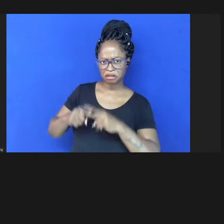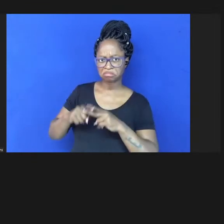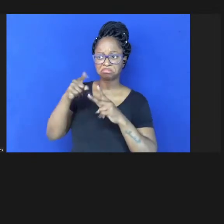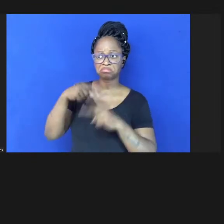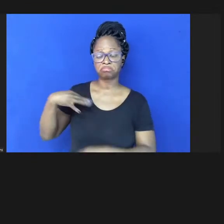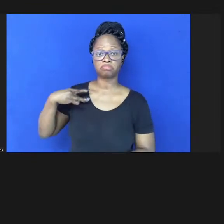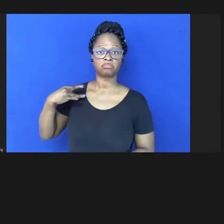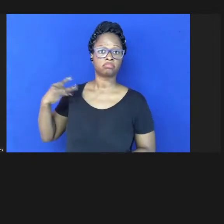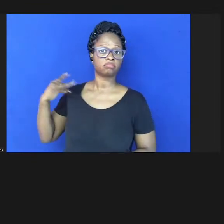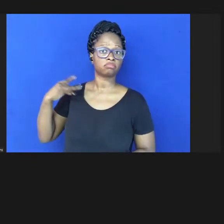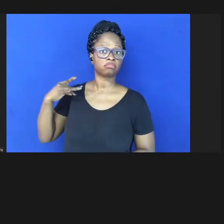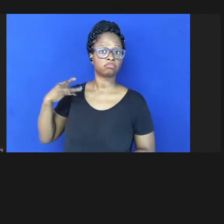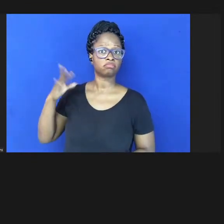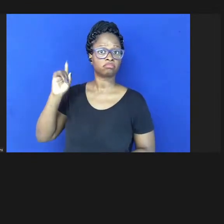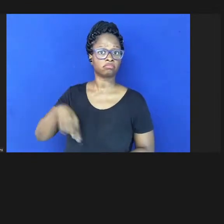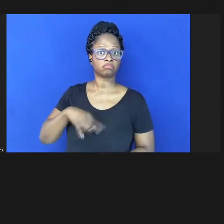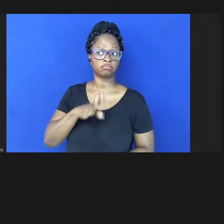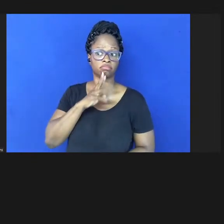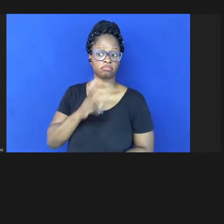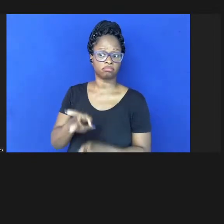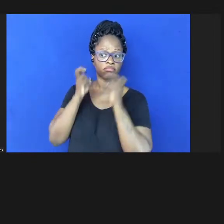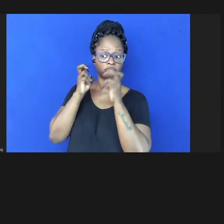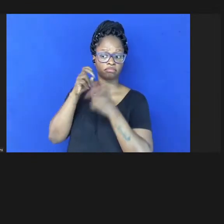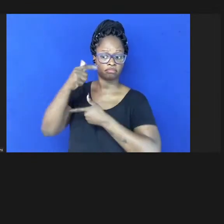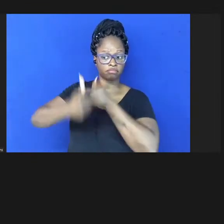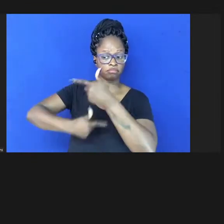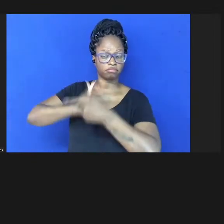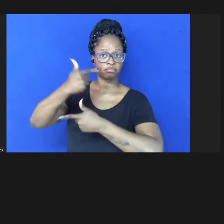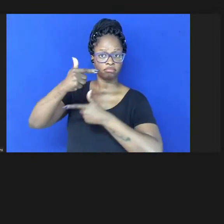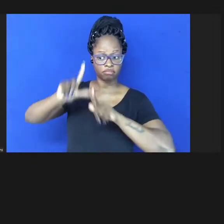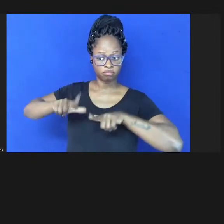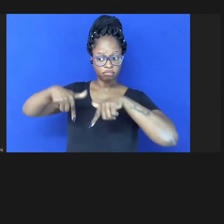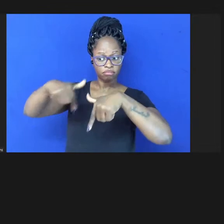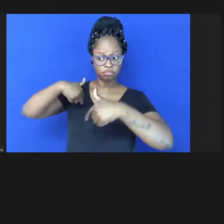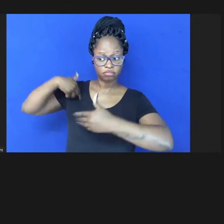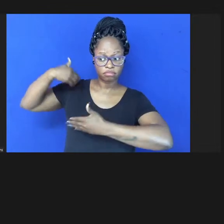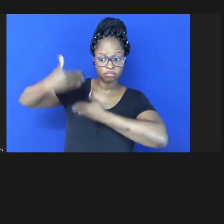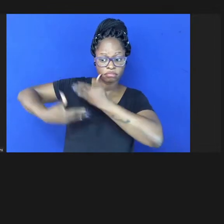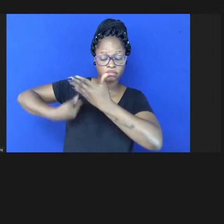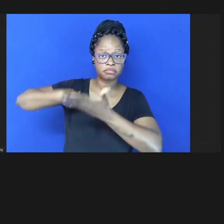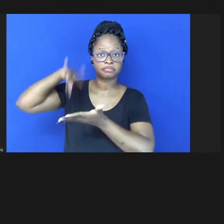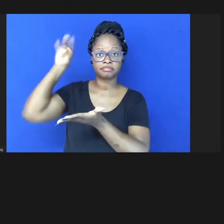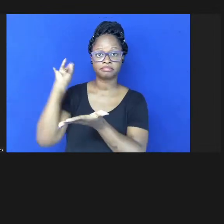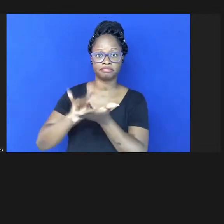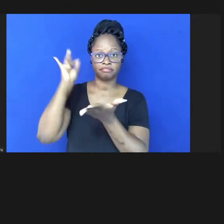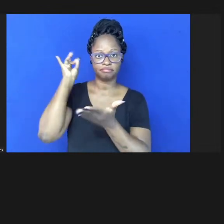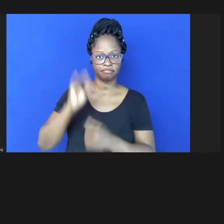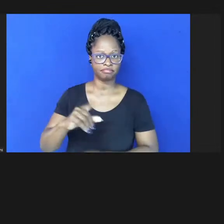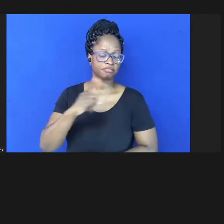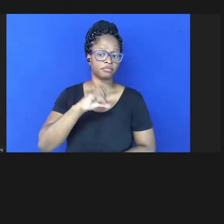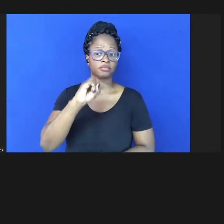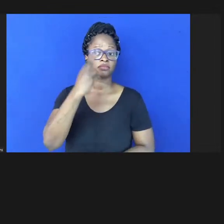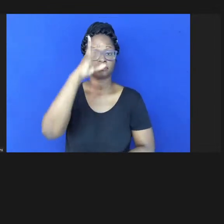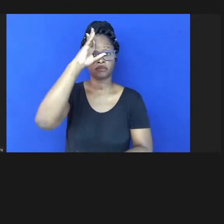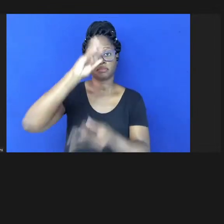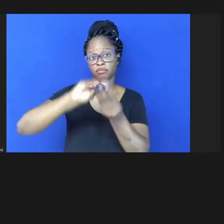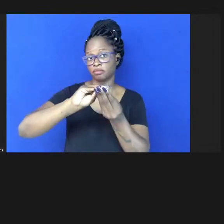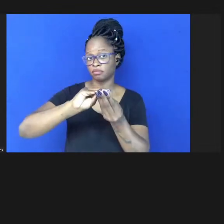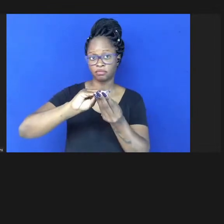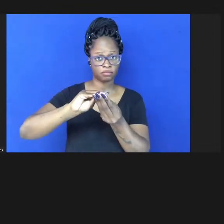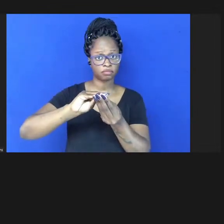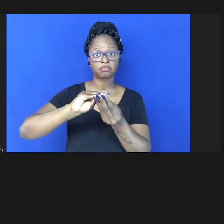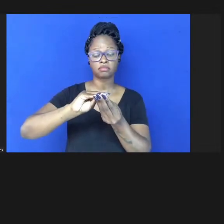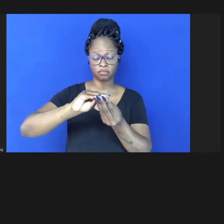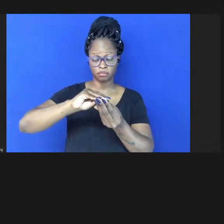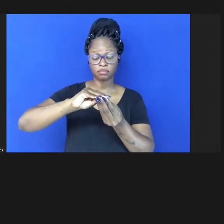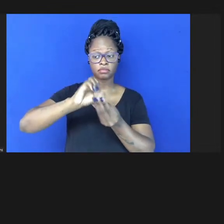como reconhecimento de um trabalho que está sendo feito de fato ou seja se eles puderem